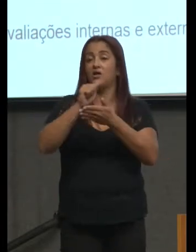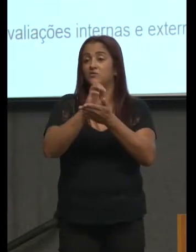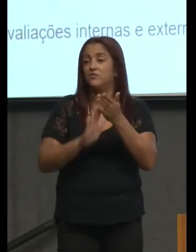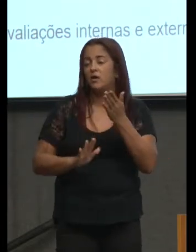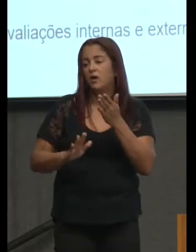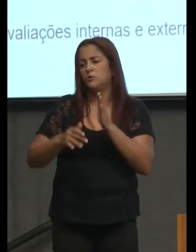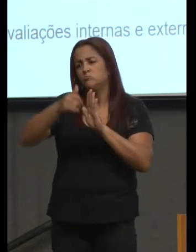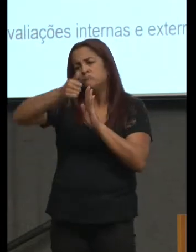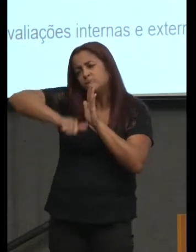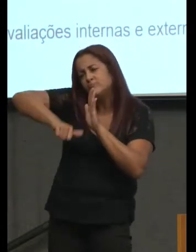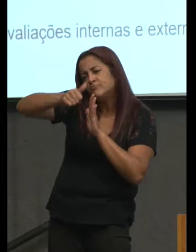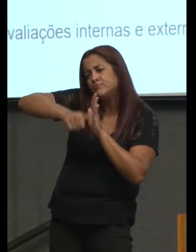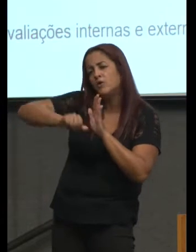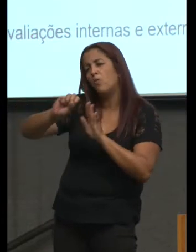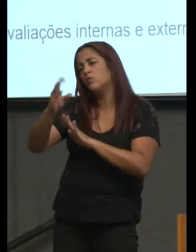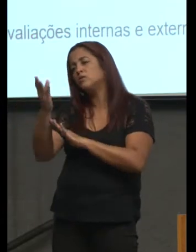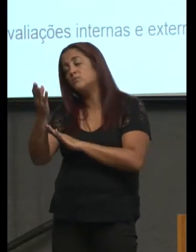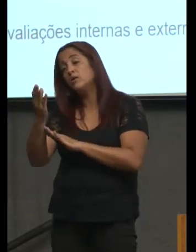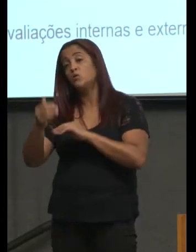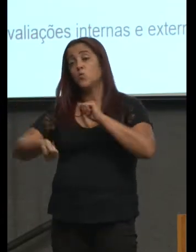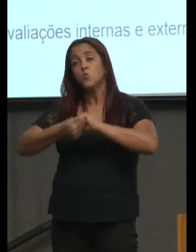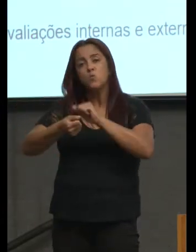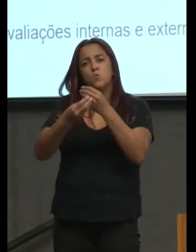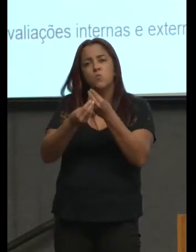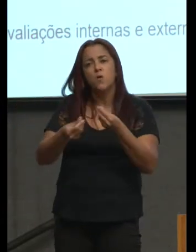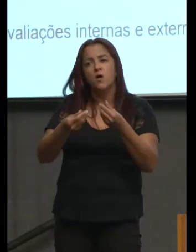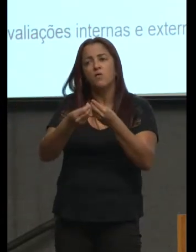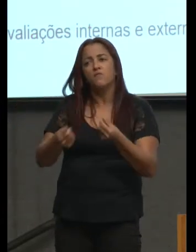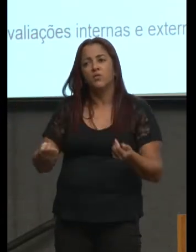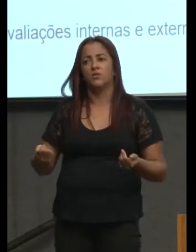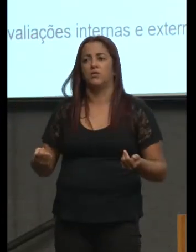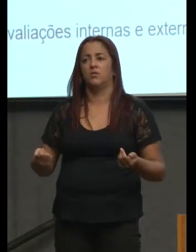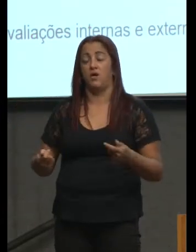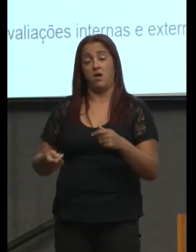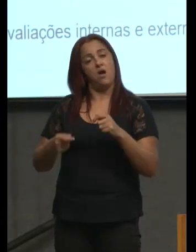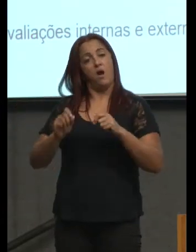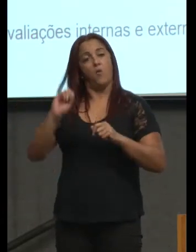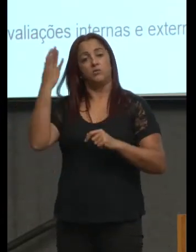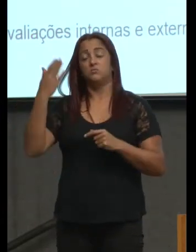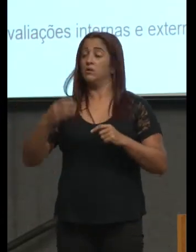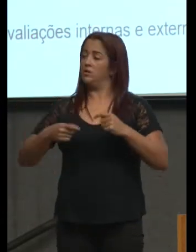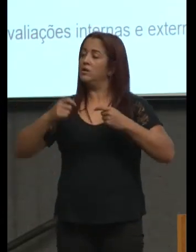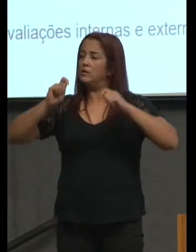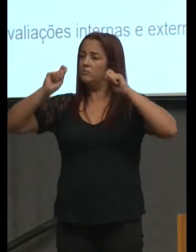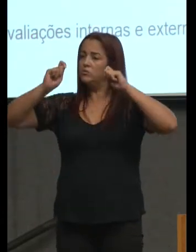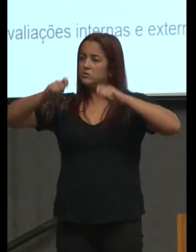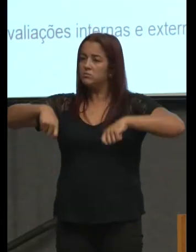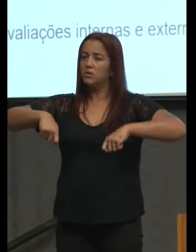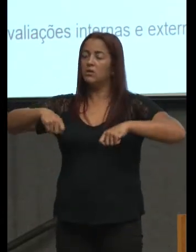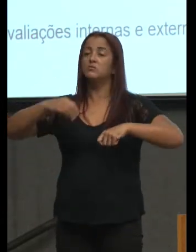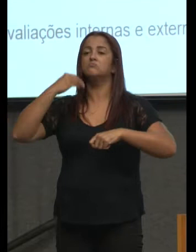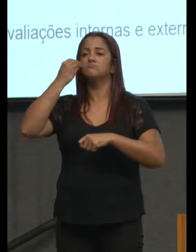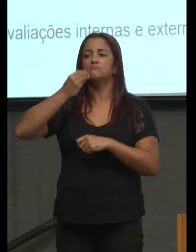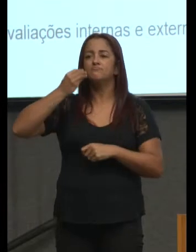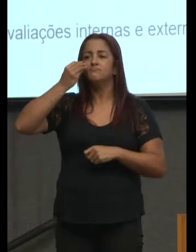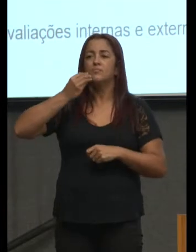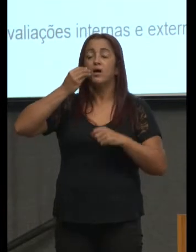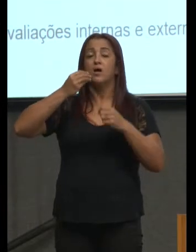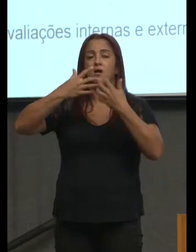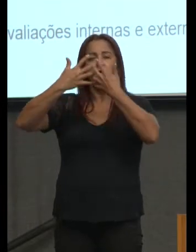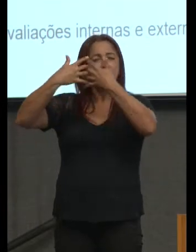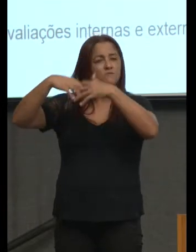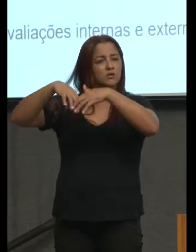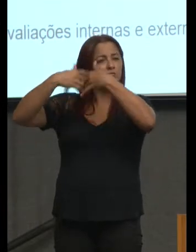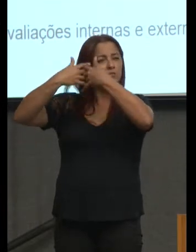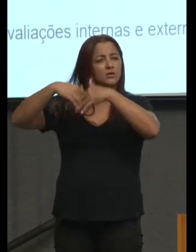qualifica situações que possibilitam uma experiência uma reflexão e